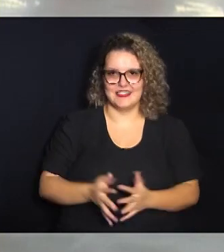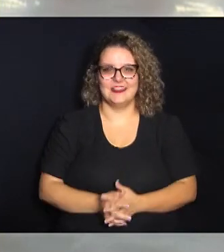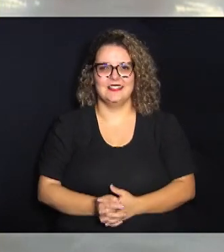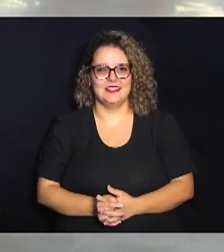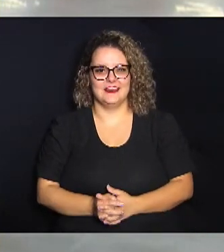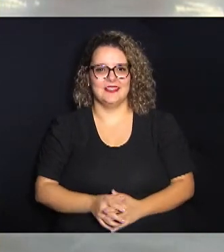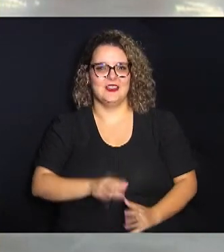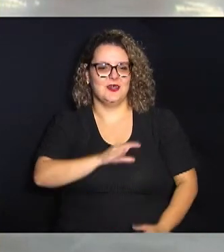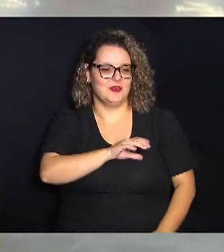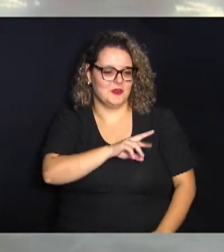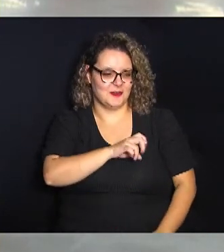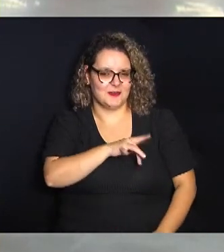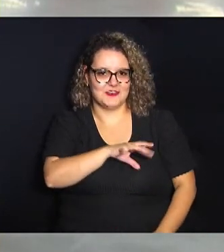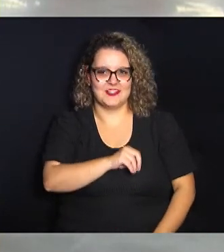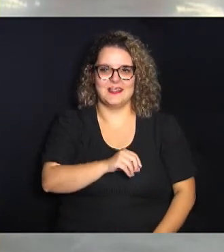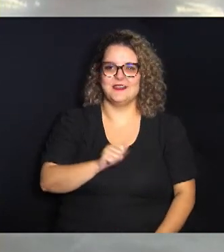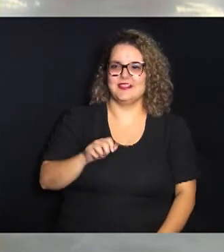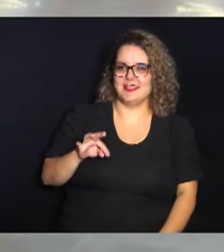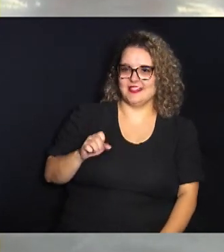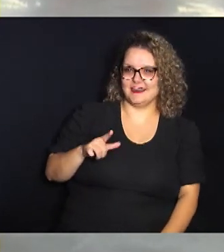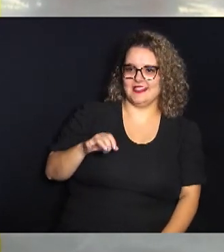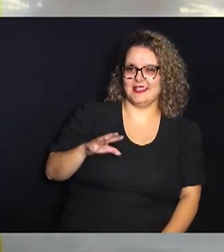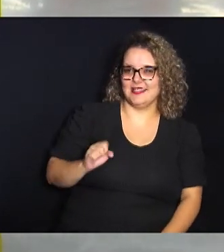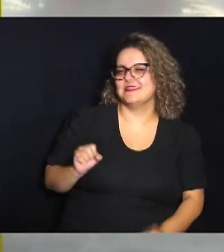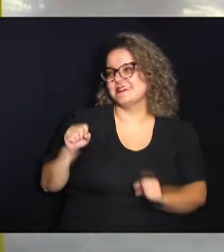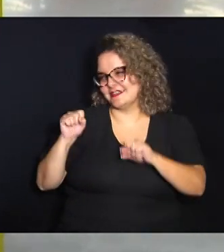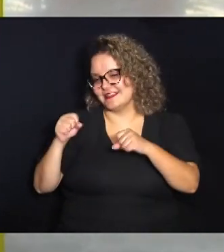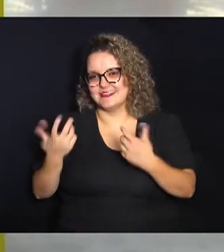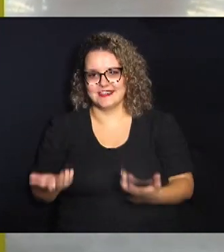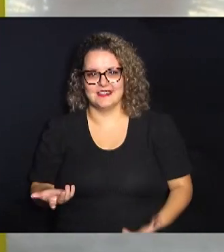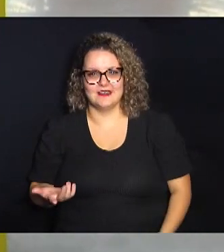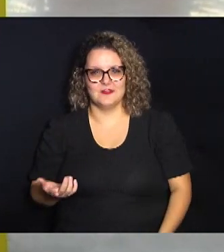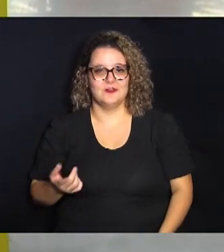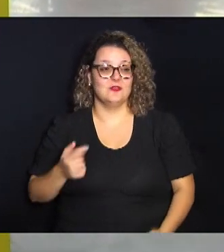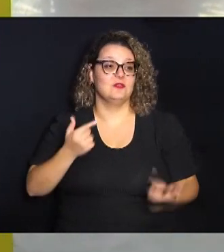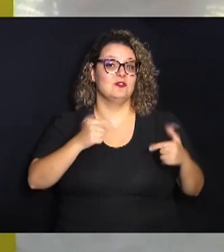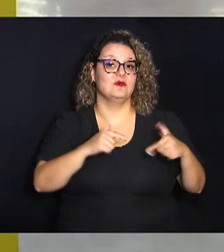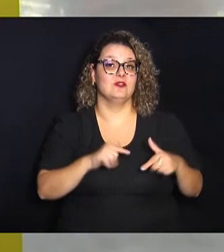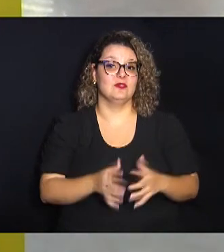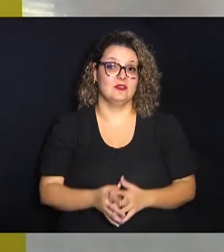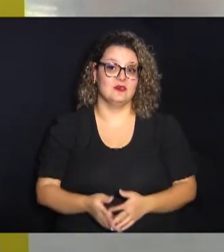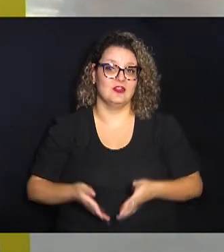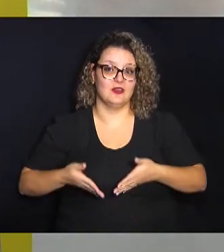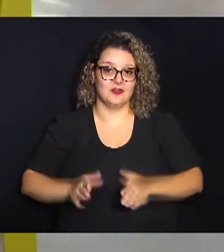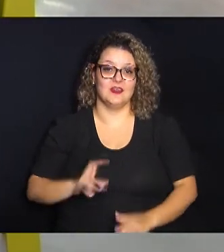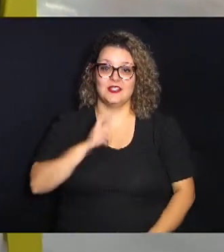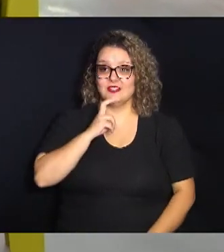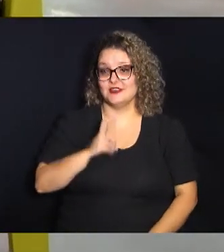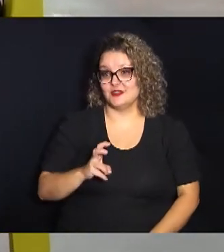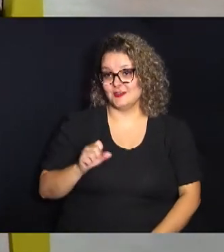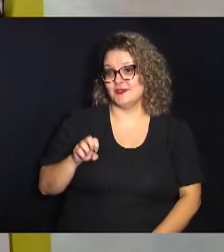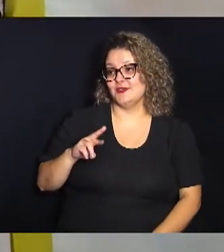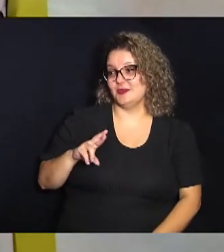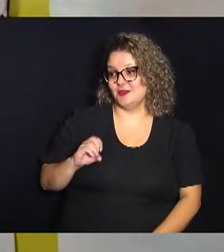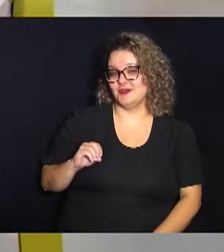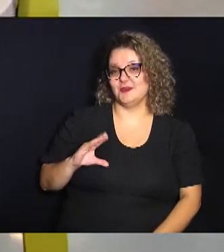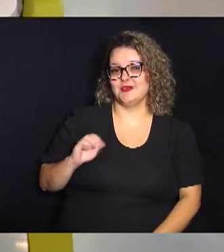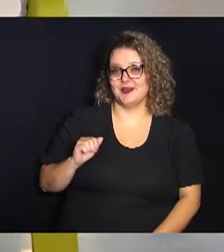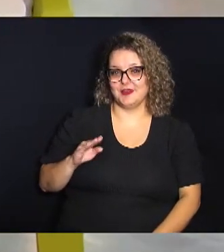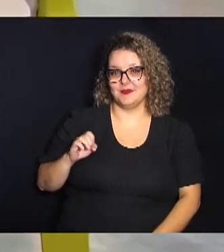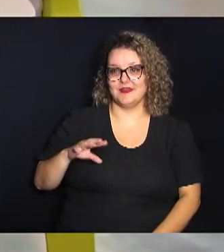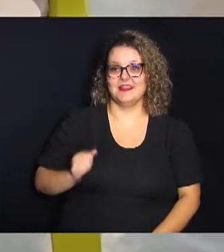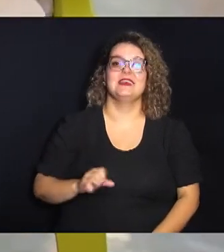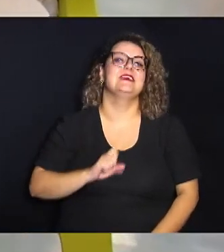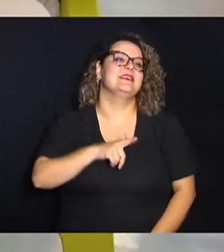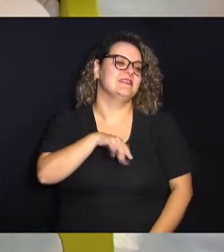cruzeiro e atlético mineiro enfim é da onde você é professor eu nasci em sorocaba sou da região sorocaba são bem que o atleta